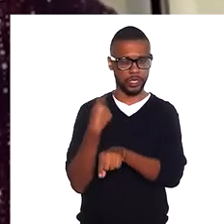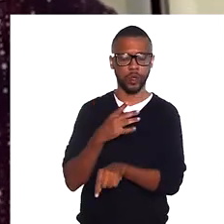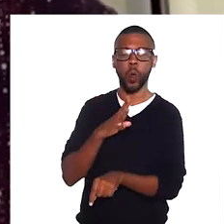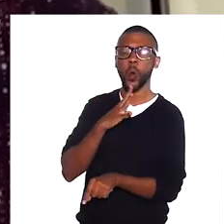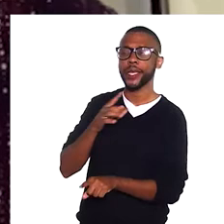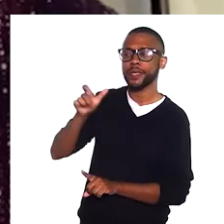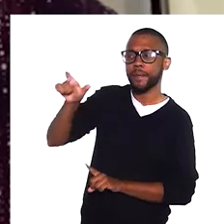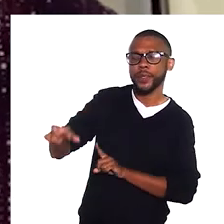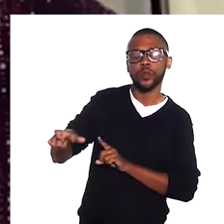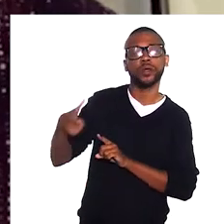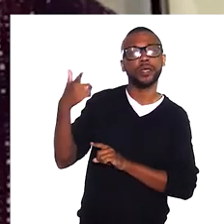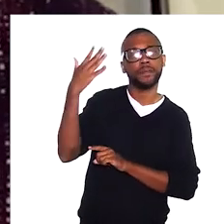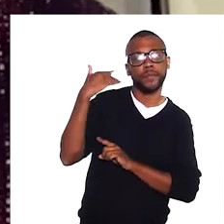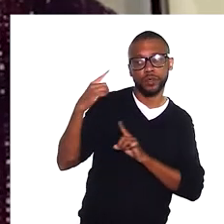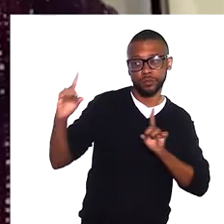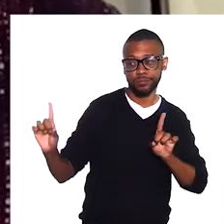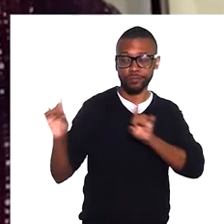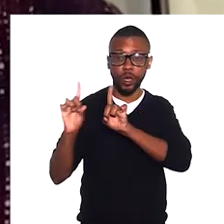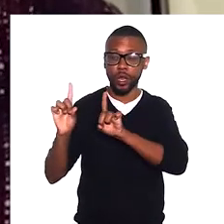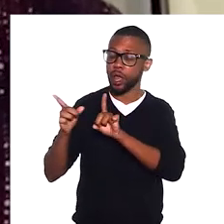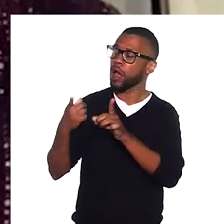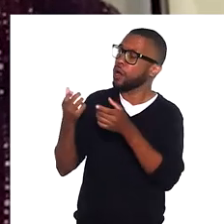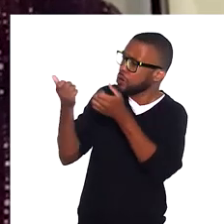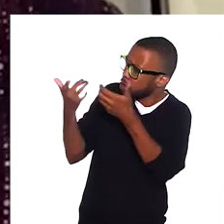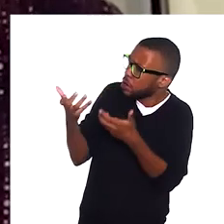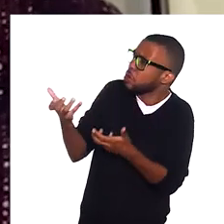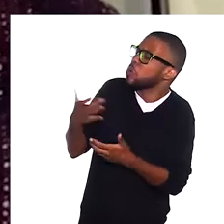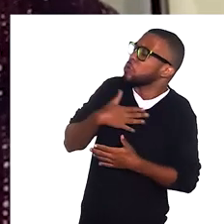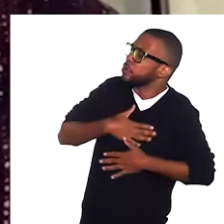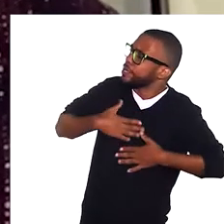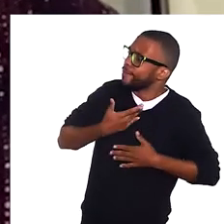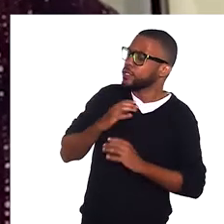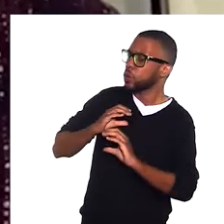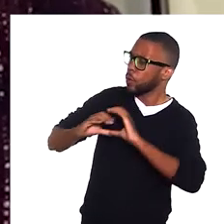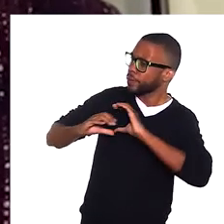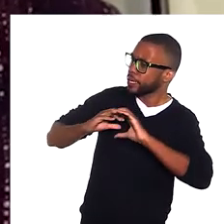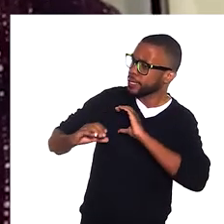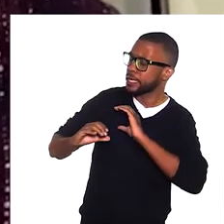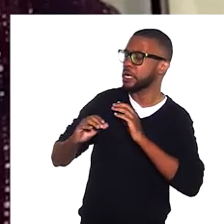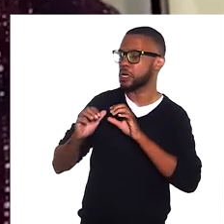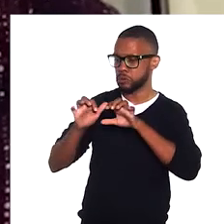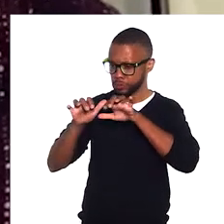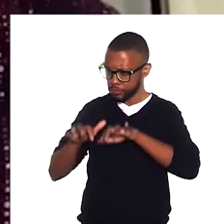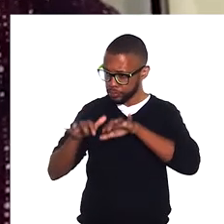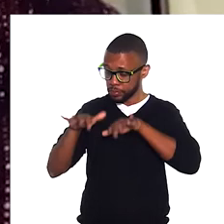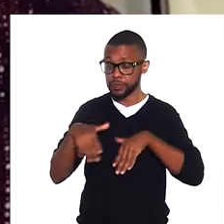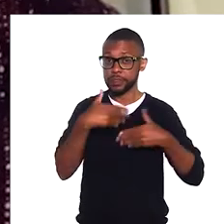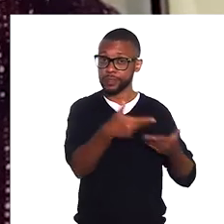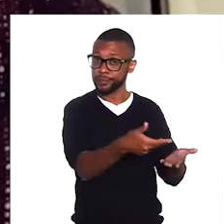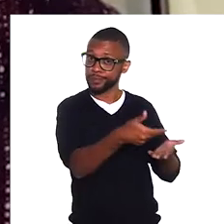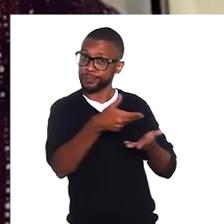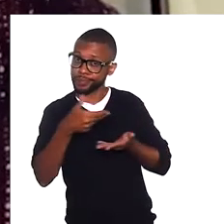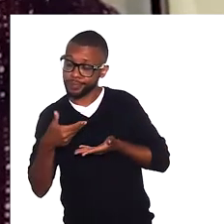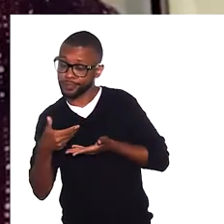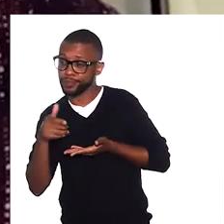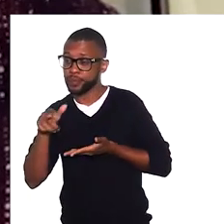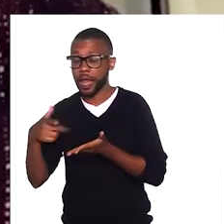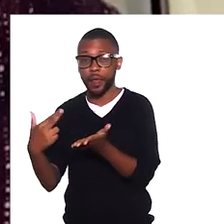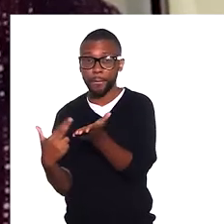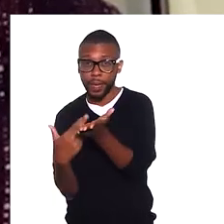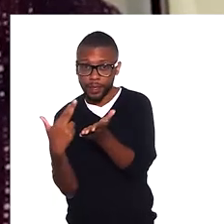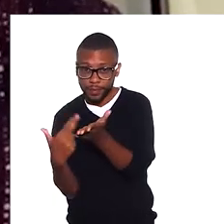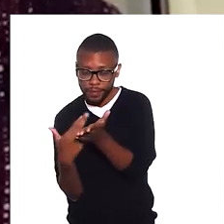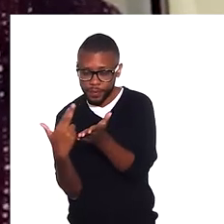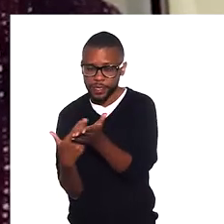eu conheci uma pessoa que me chamou, eu falava que eu gostava de comunicação e queria escrever, e me chamou para escrever numa revista de imprensa negra, que